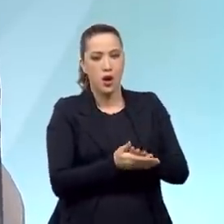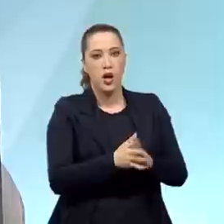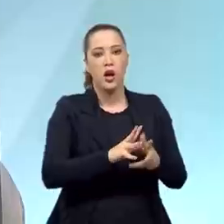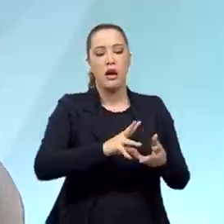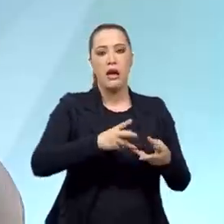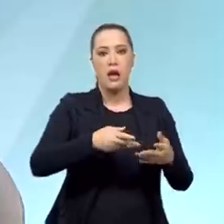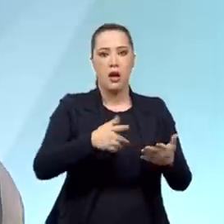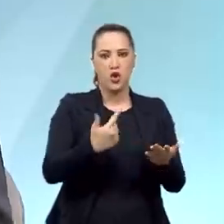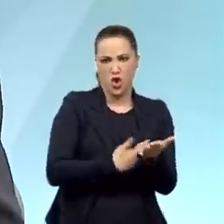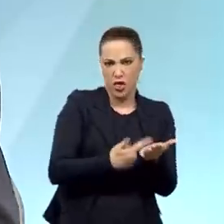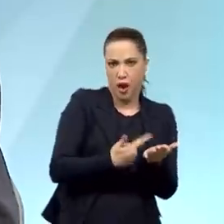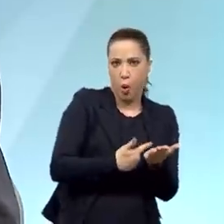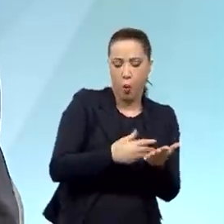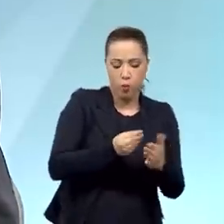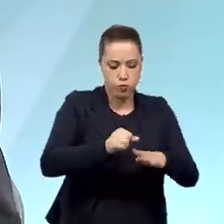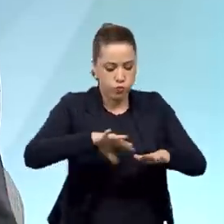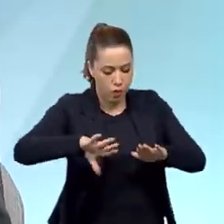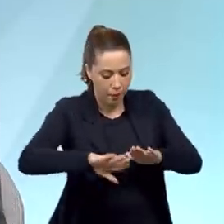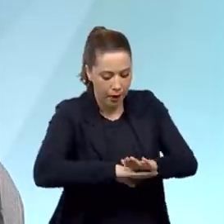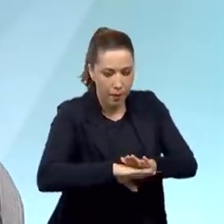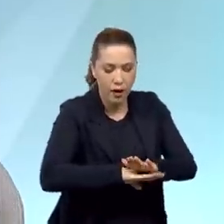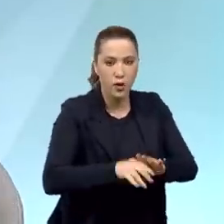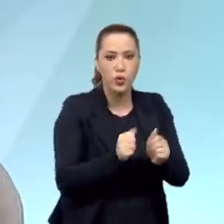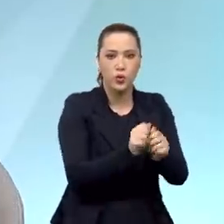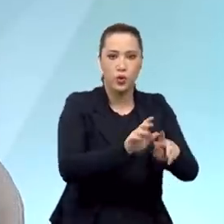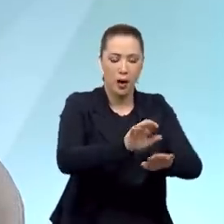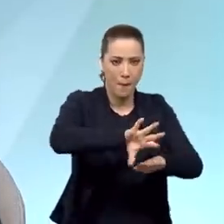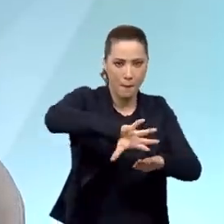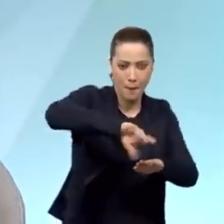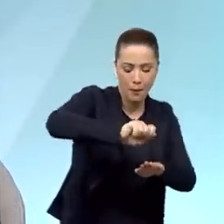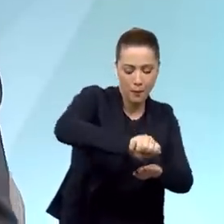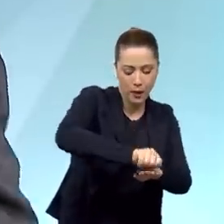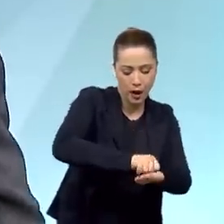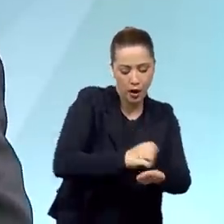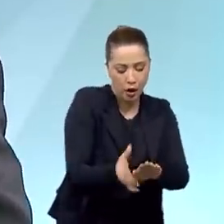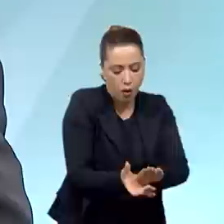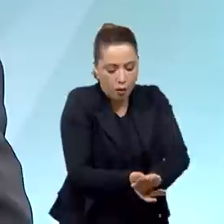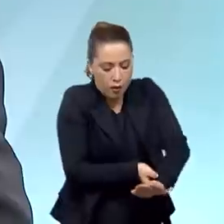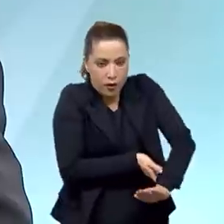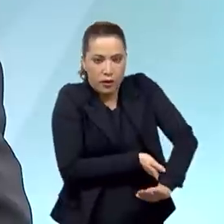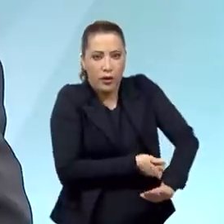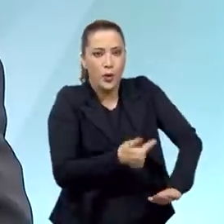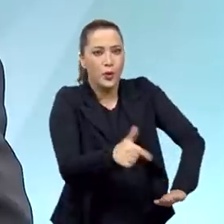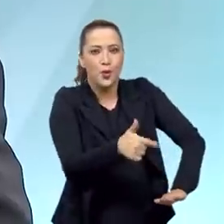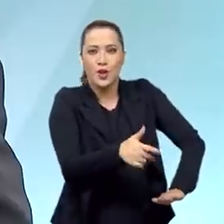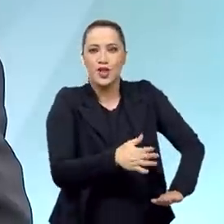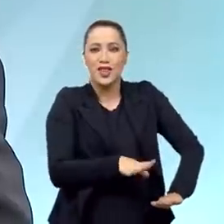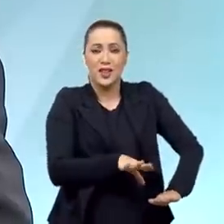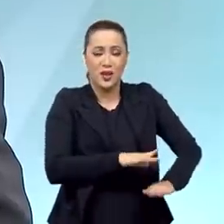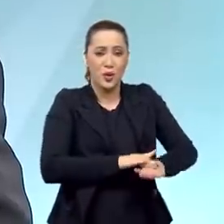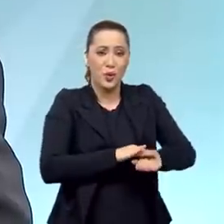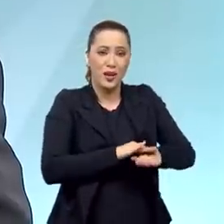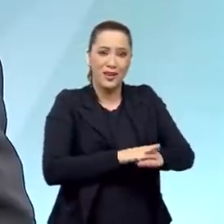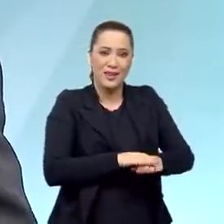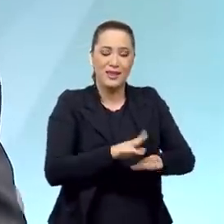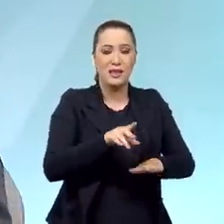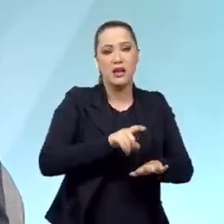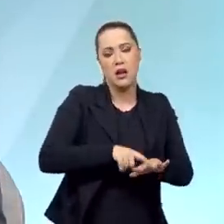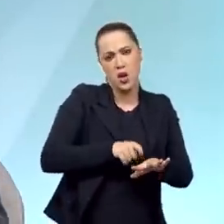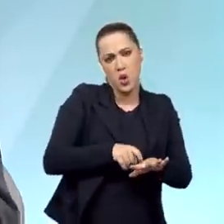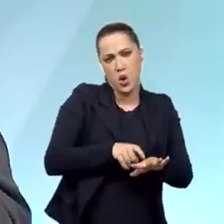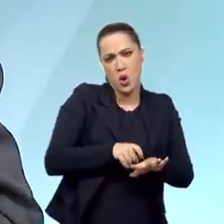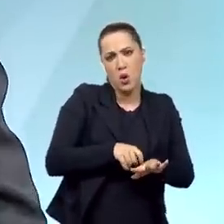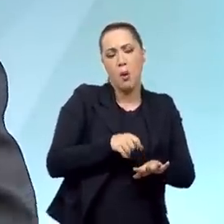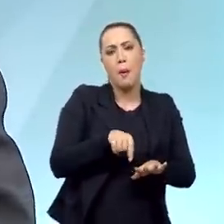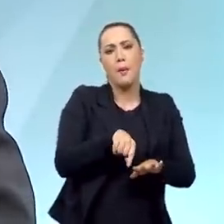com a meia dentro do calçado. Então, impedia que eles fossem cometidos por essa doença do pé de atleta,